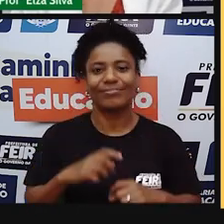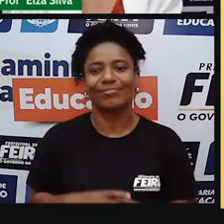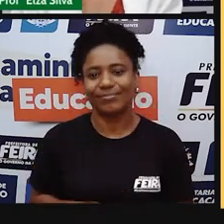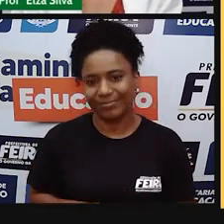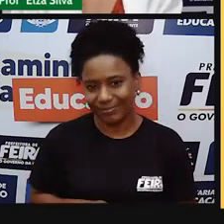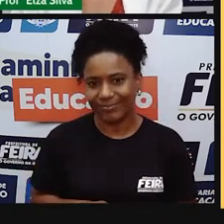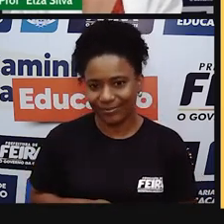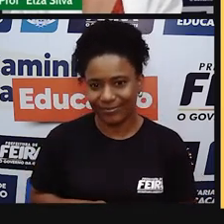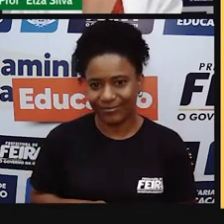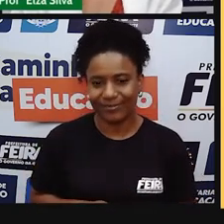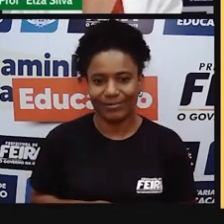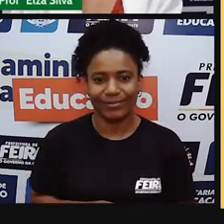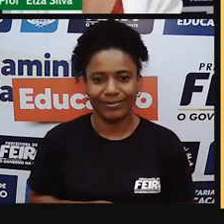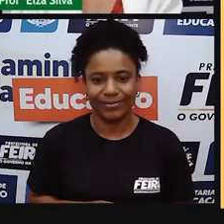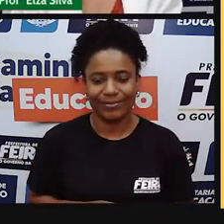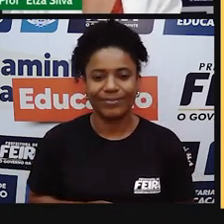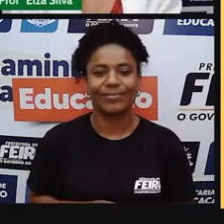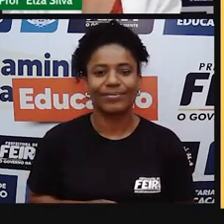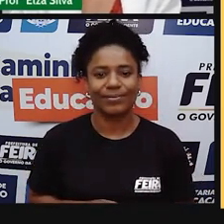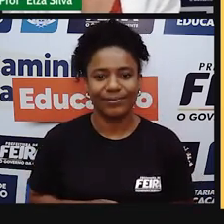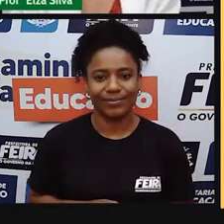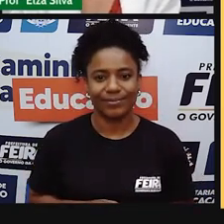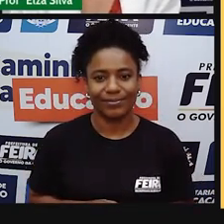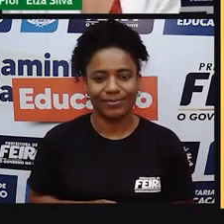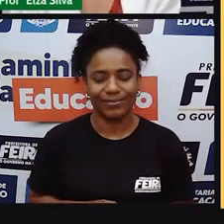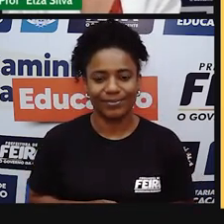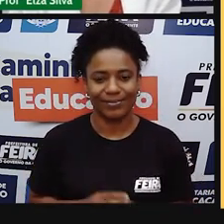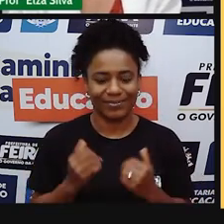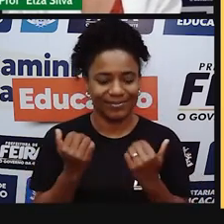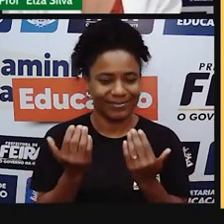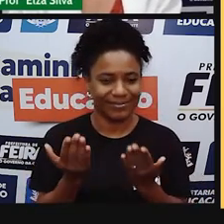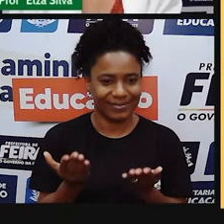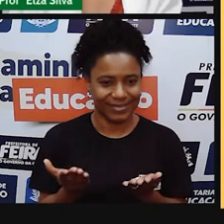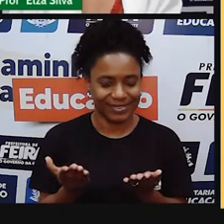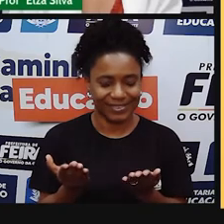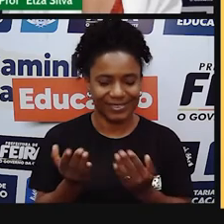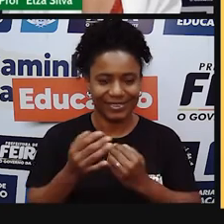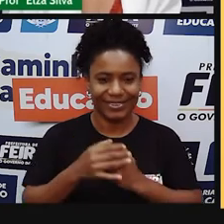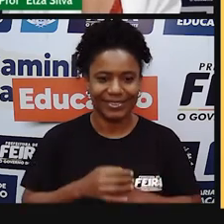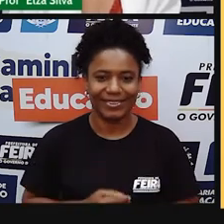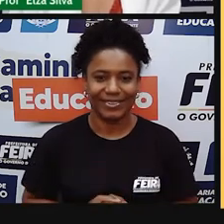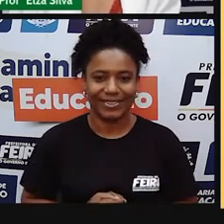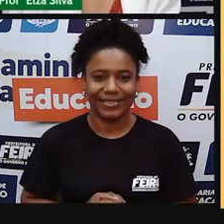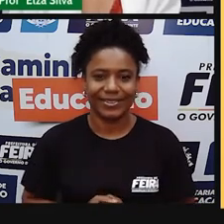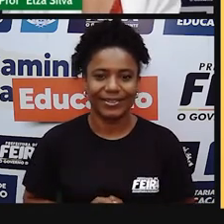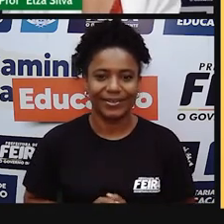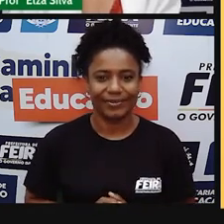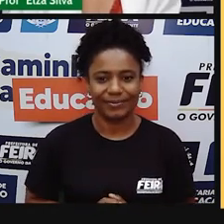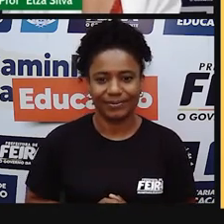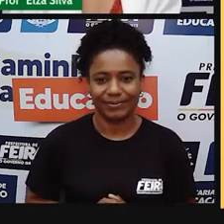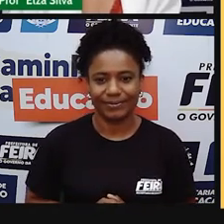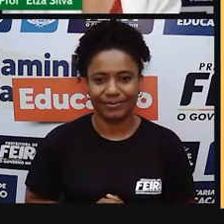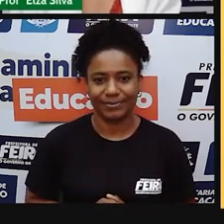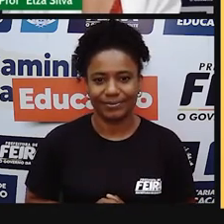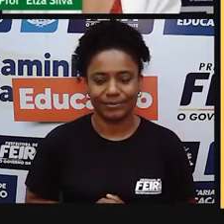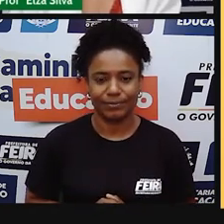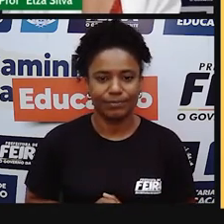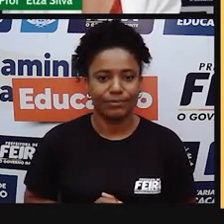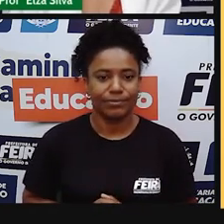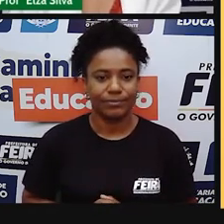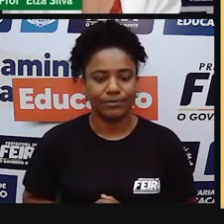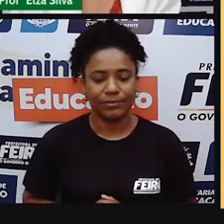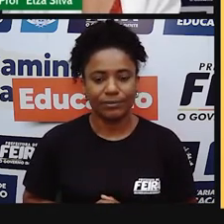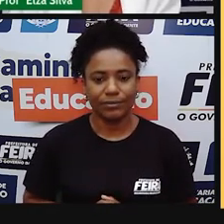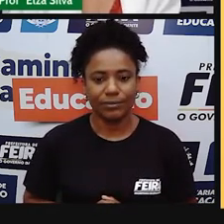Use e-mail to show the feelings of the person sending the message.